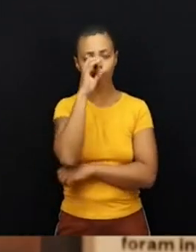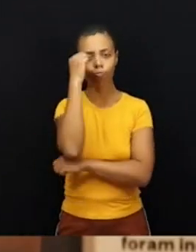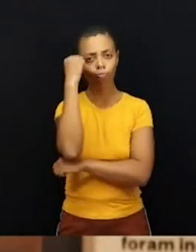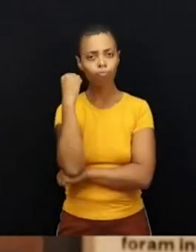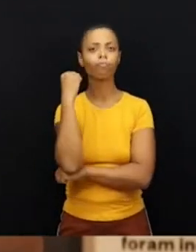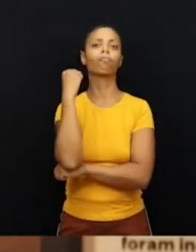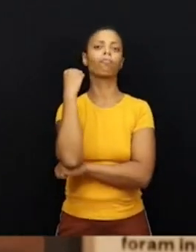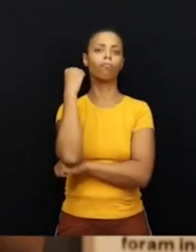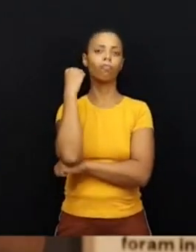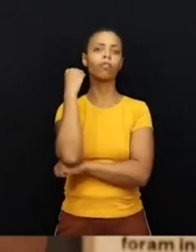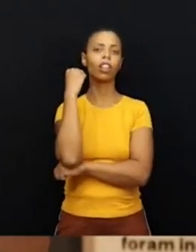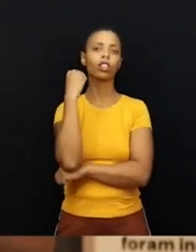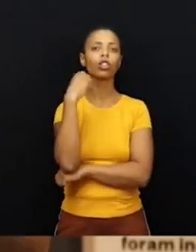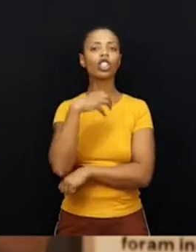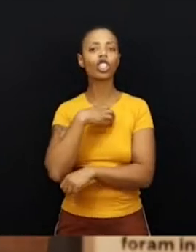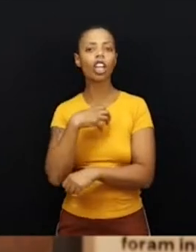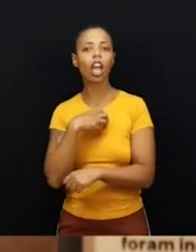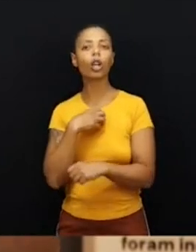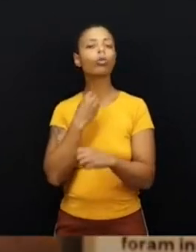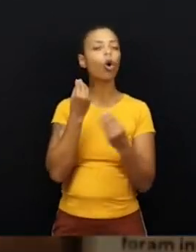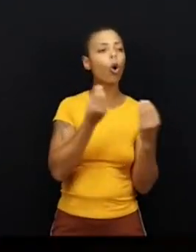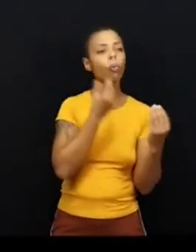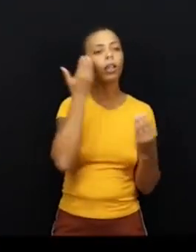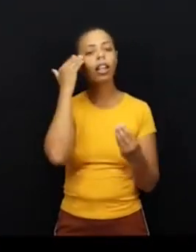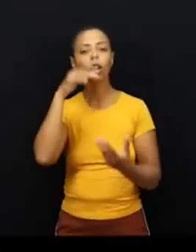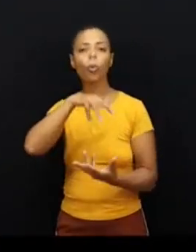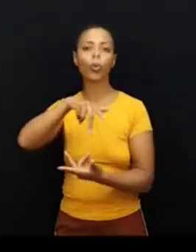de ver, de ler o mundo.